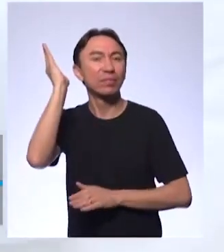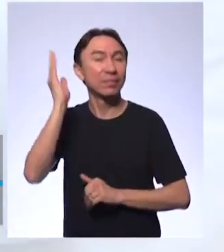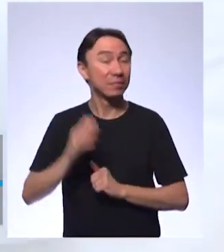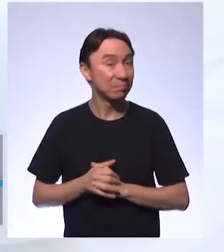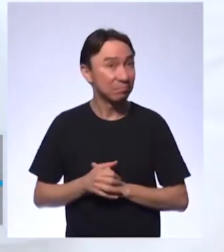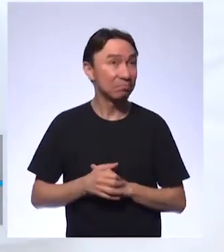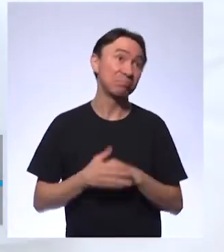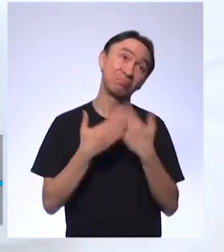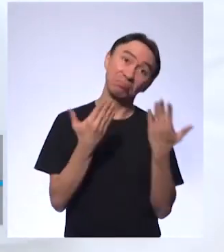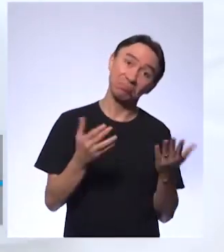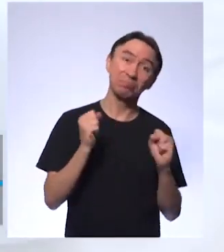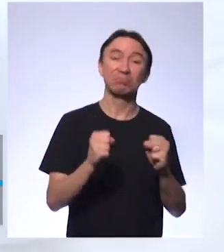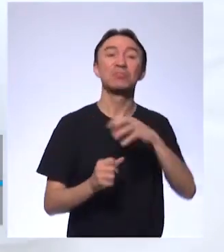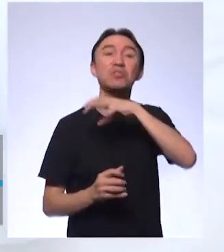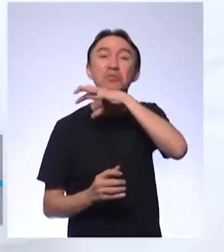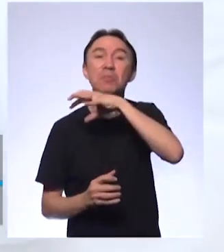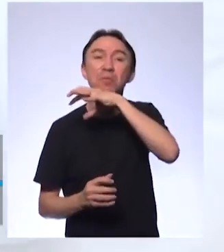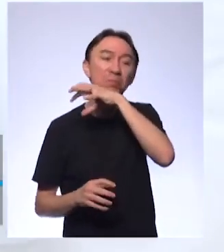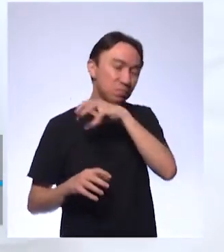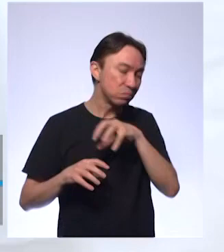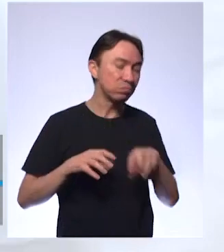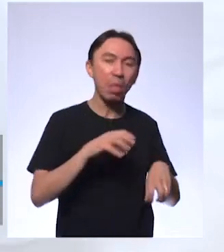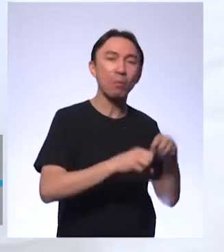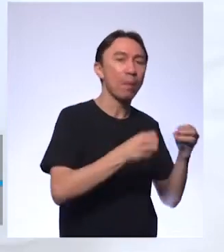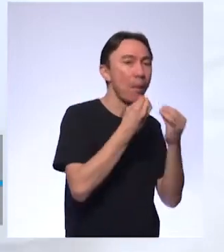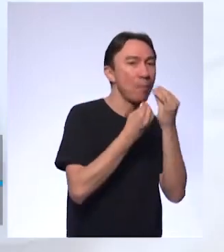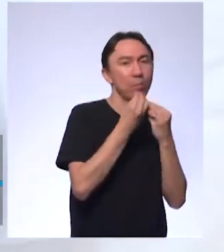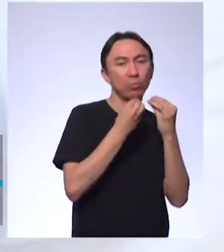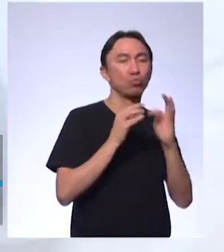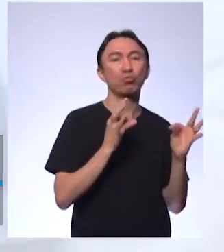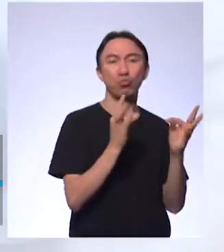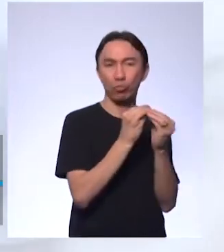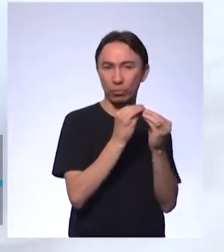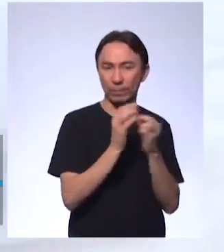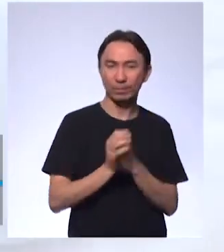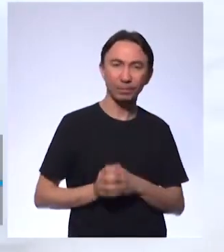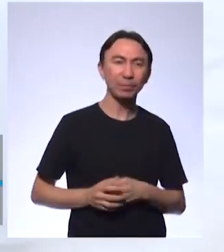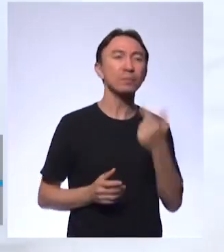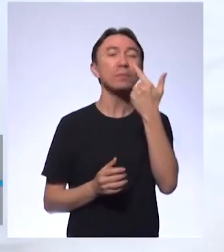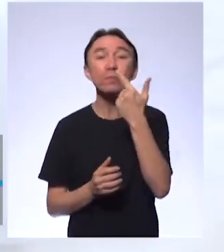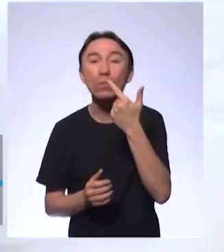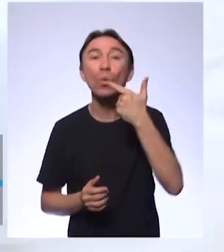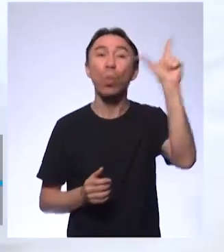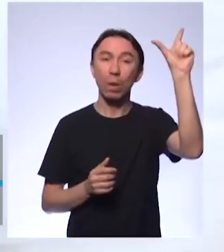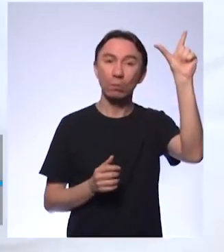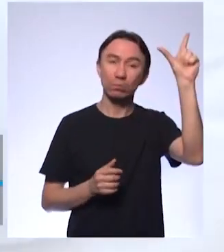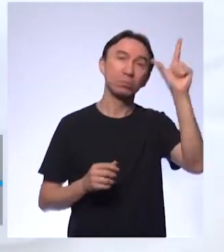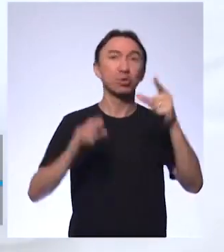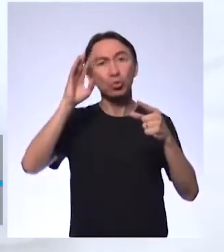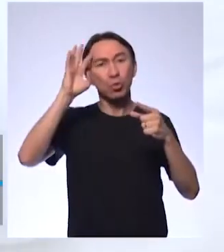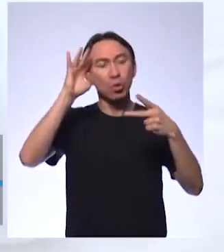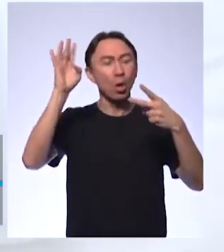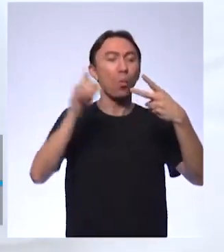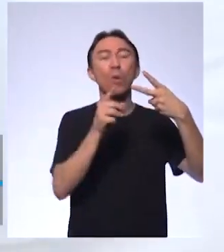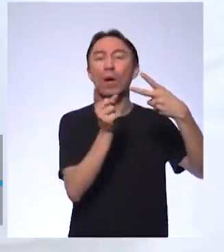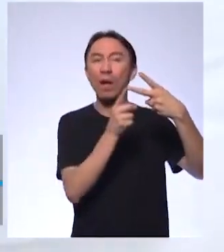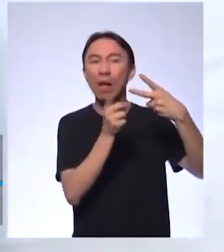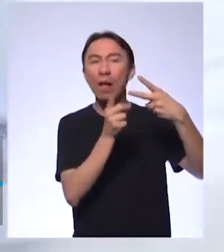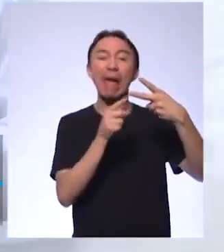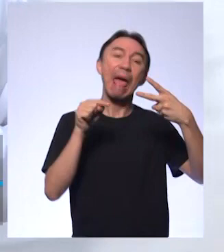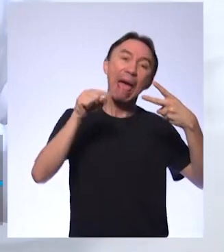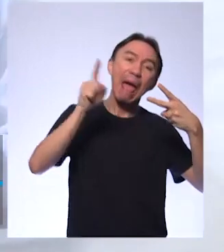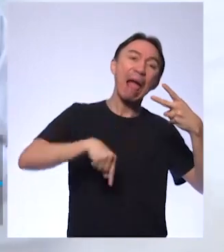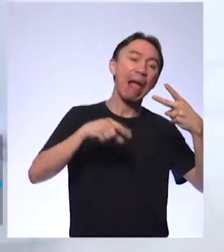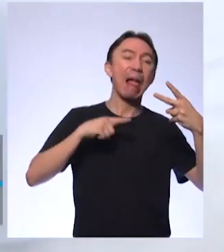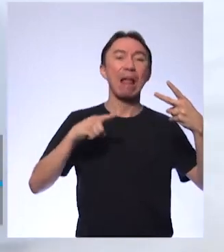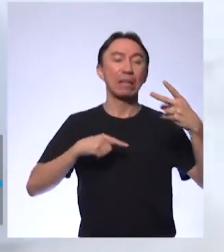a outra teoria é o resfriamento da terra. E agora a gente pode casar isso ou não com a queda de um meteoro. Por